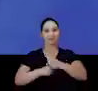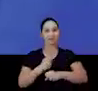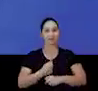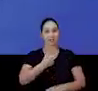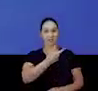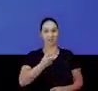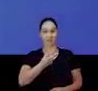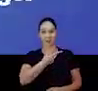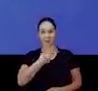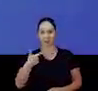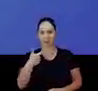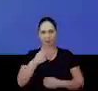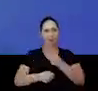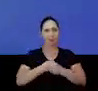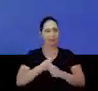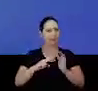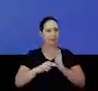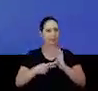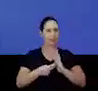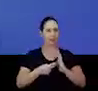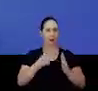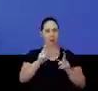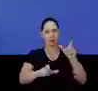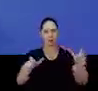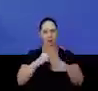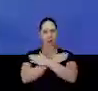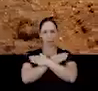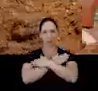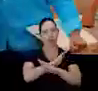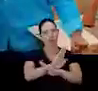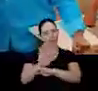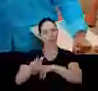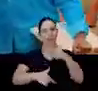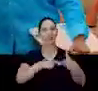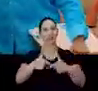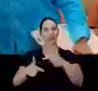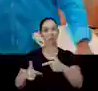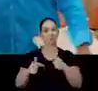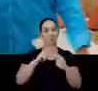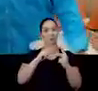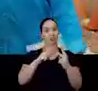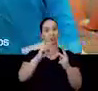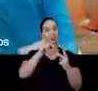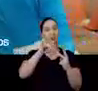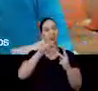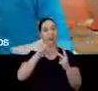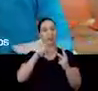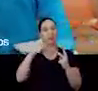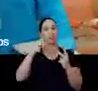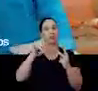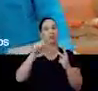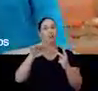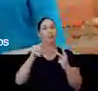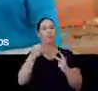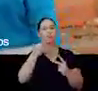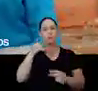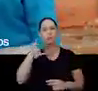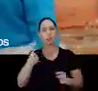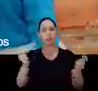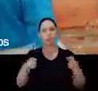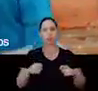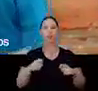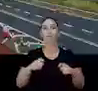2022, o ano de trabalhar para criar emprego. Daniel Teixeira e Patrícia Sayuri encontraram uma oportunidade de